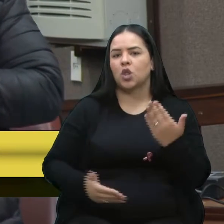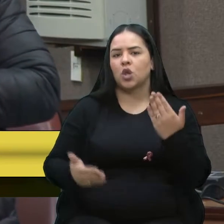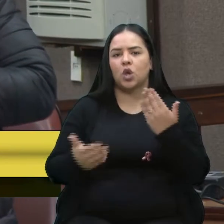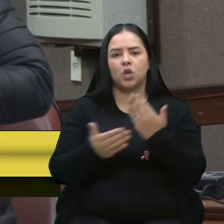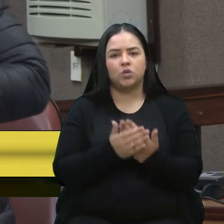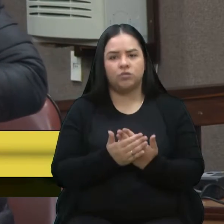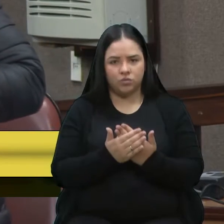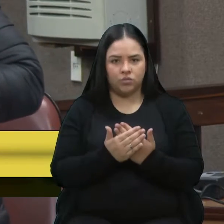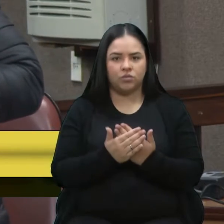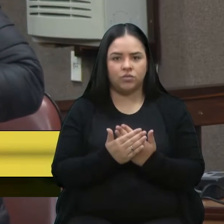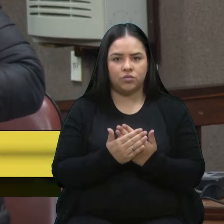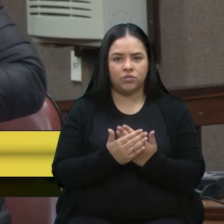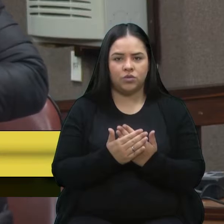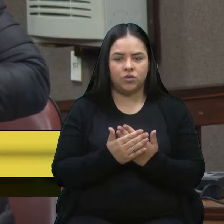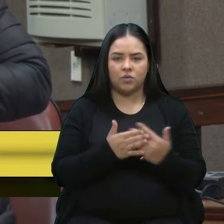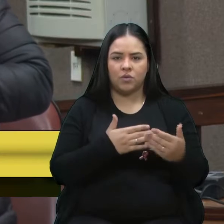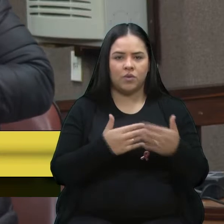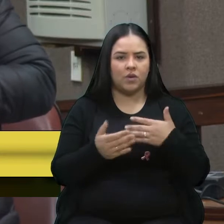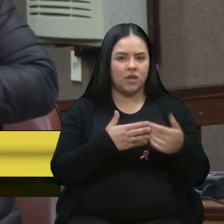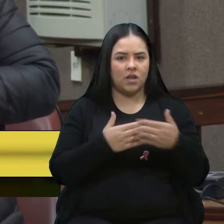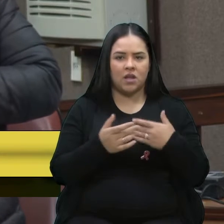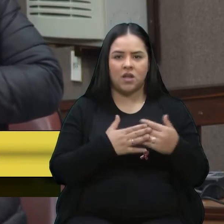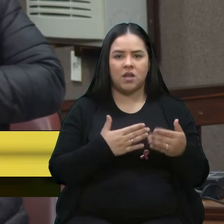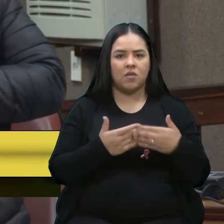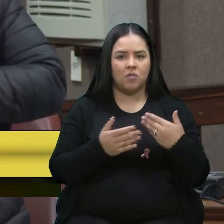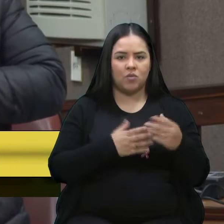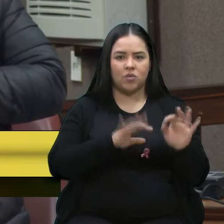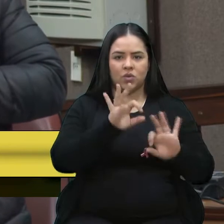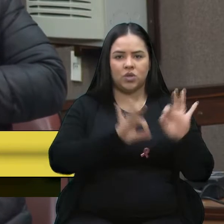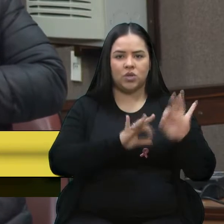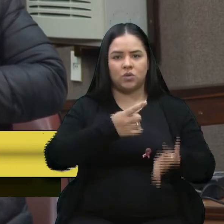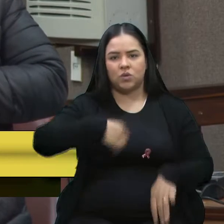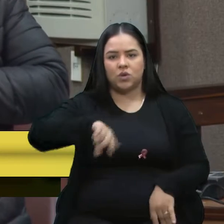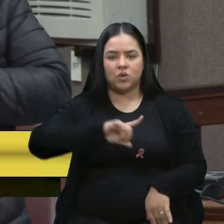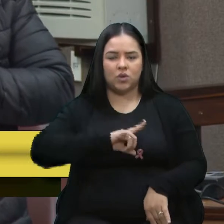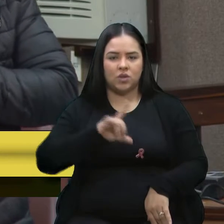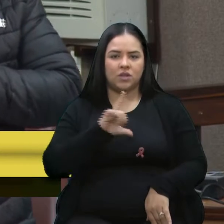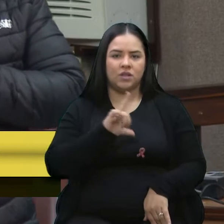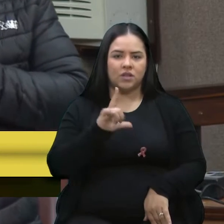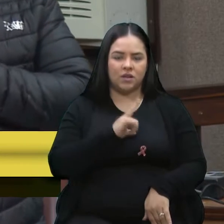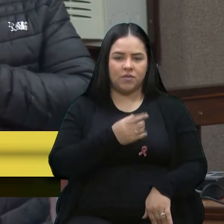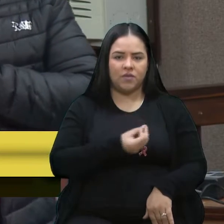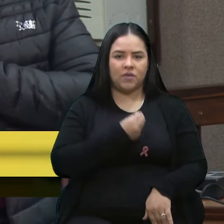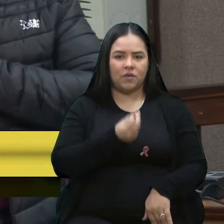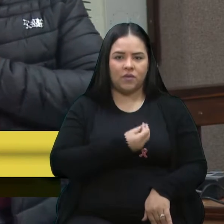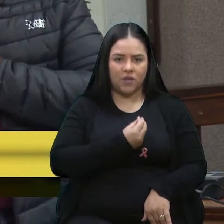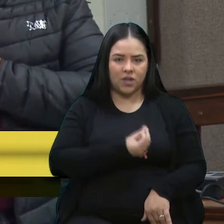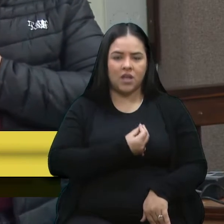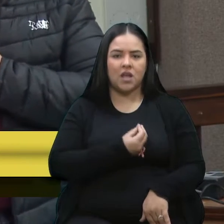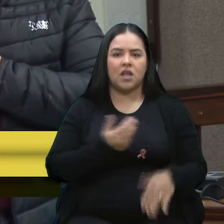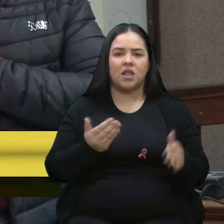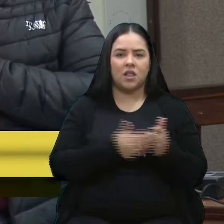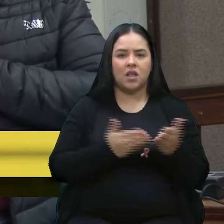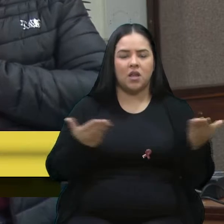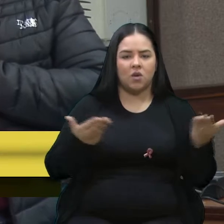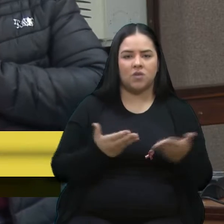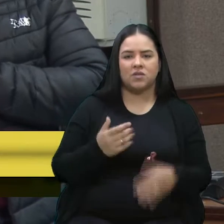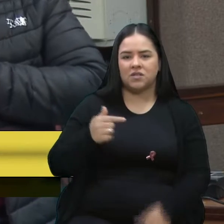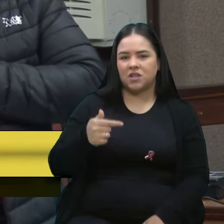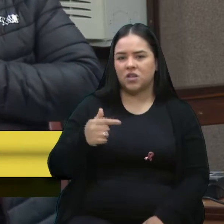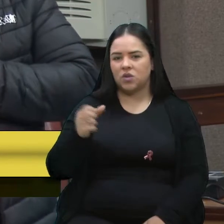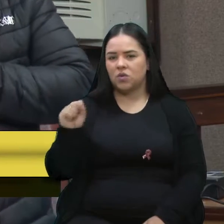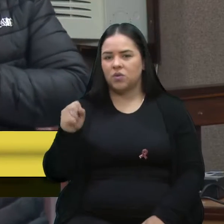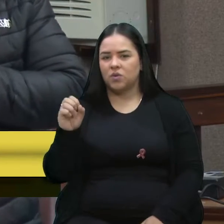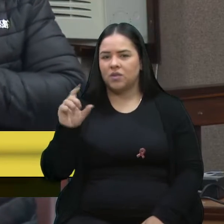projeto que seja para nós amenizar essa situação que estamos vivendo, que a cada sete, oito, dez